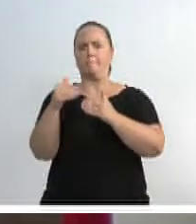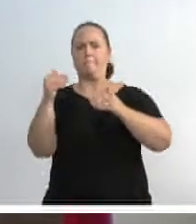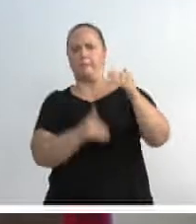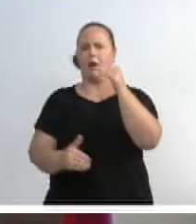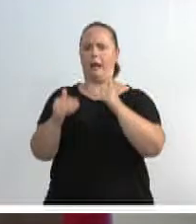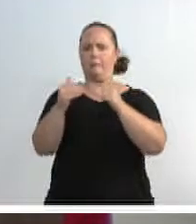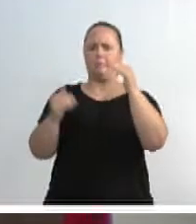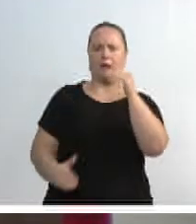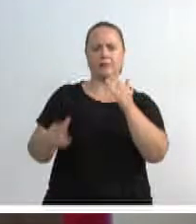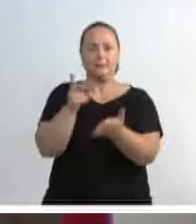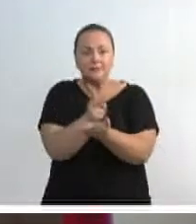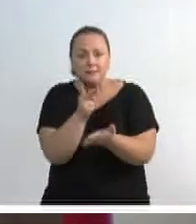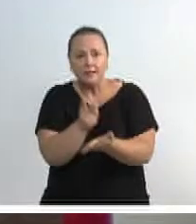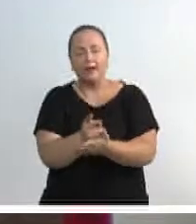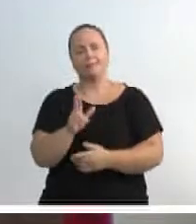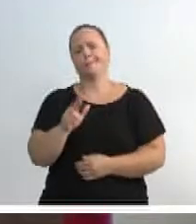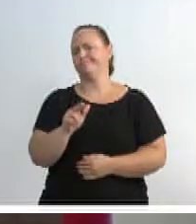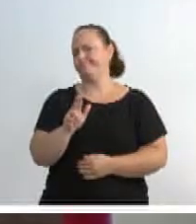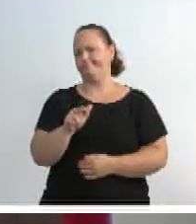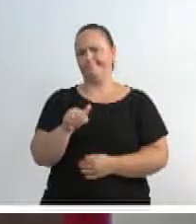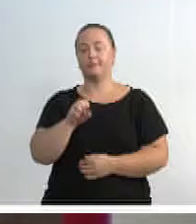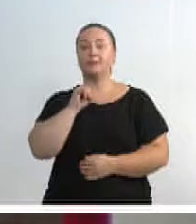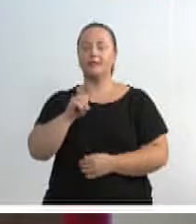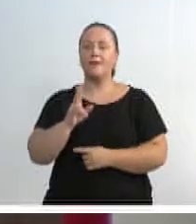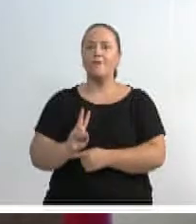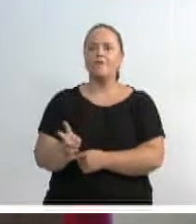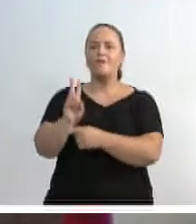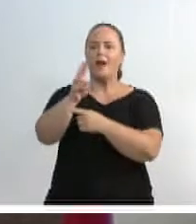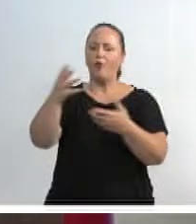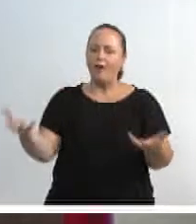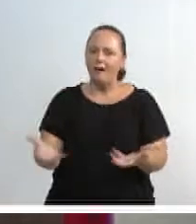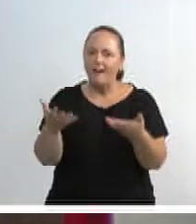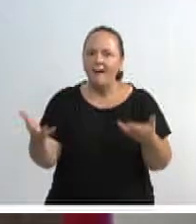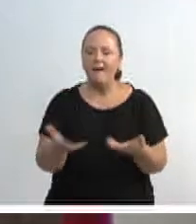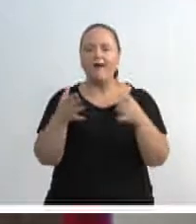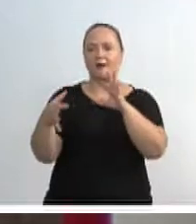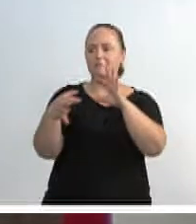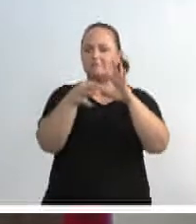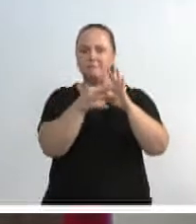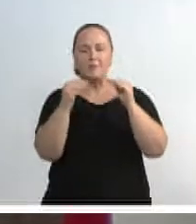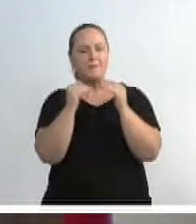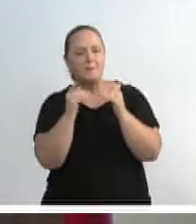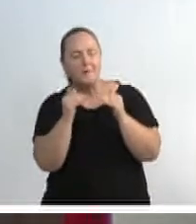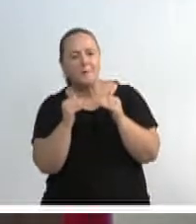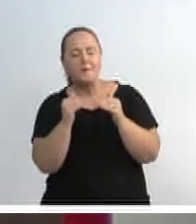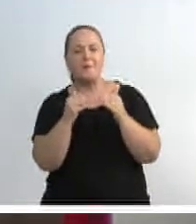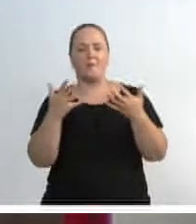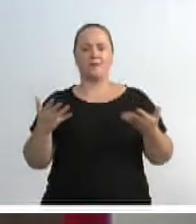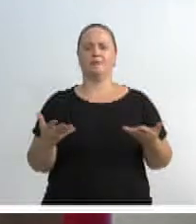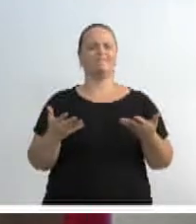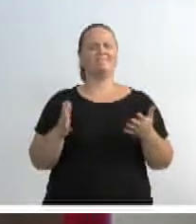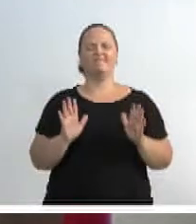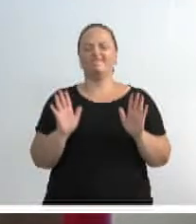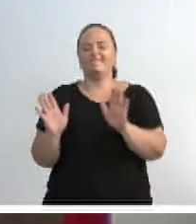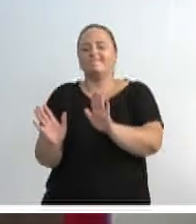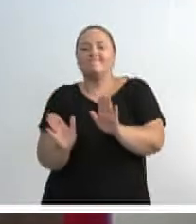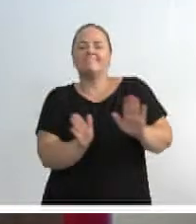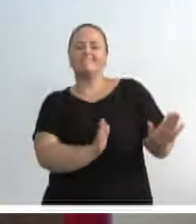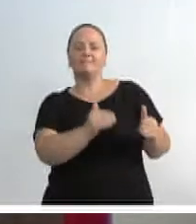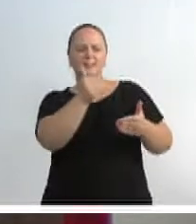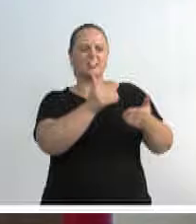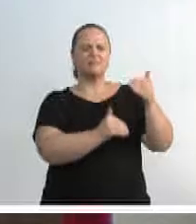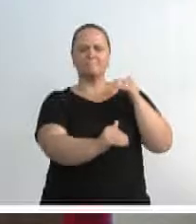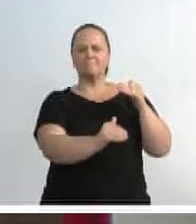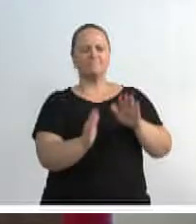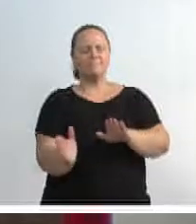E se nós valorizarmos a percentagem que concordamos, seja ela de 30%, 40%, 70%, e deixarmos em segundo plano aquilo que